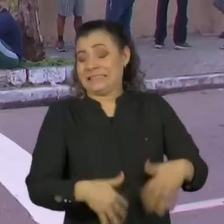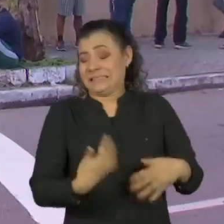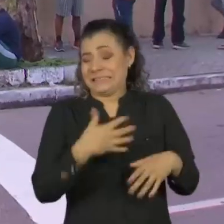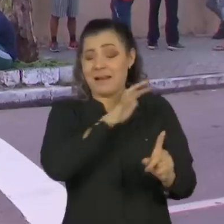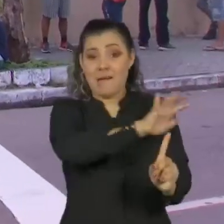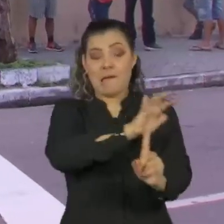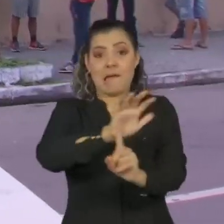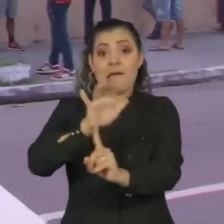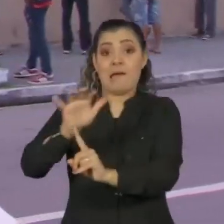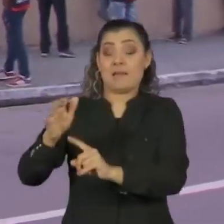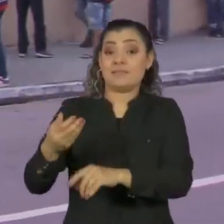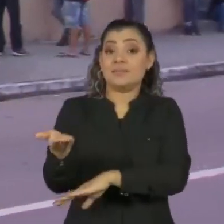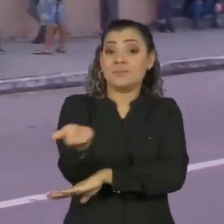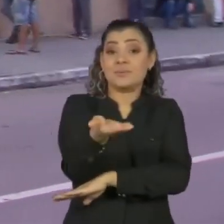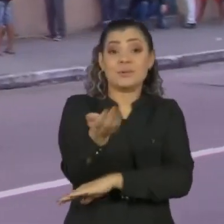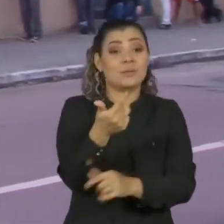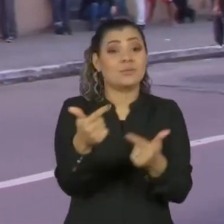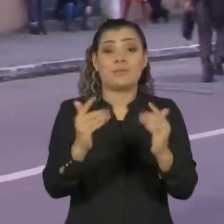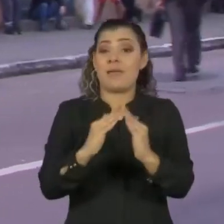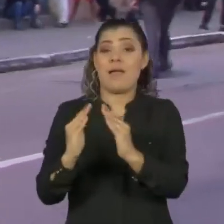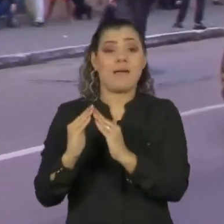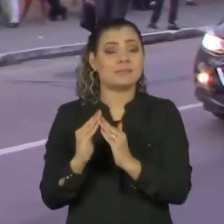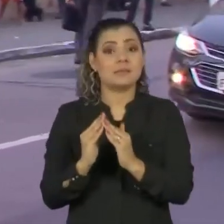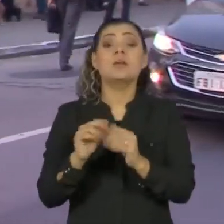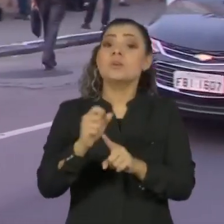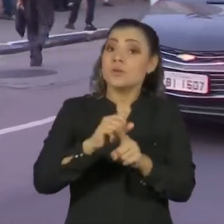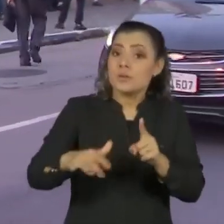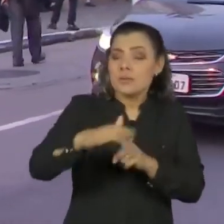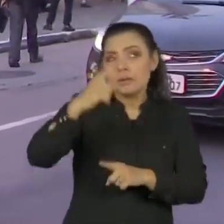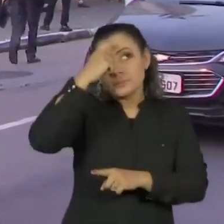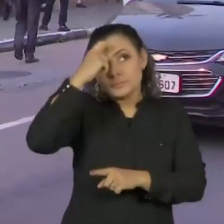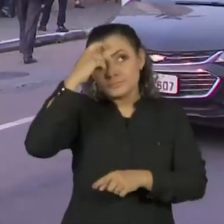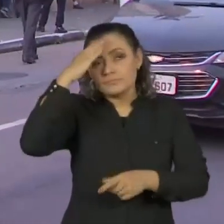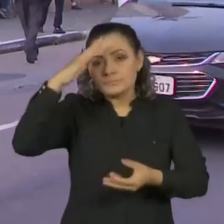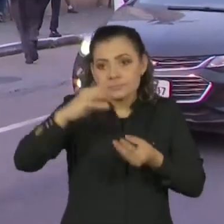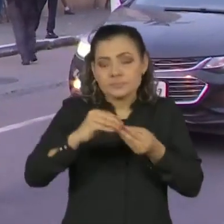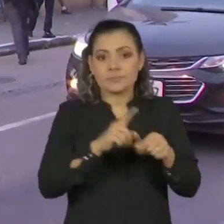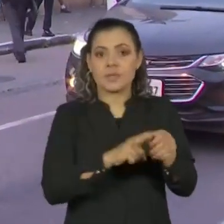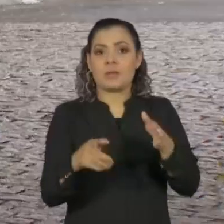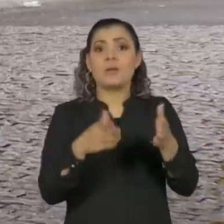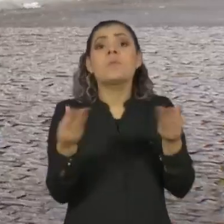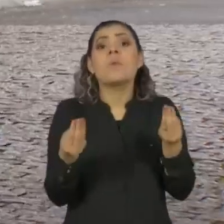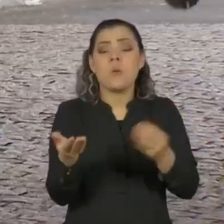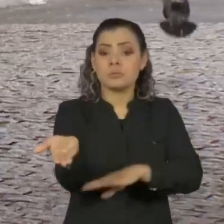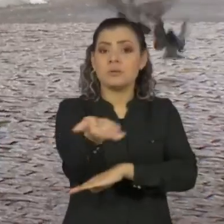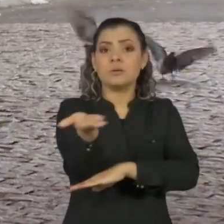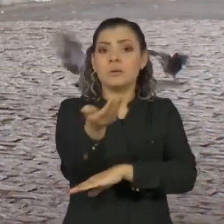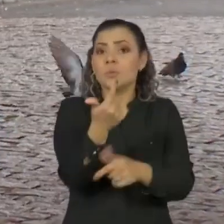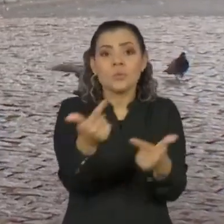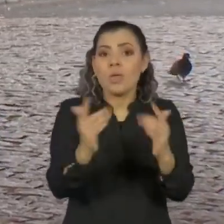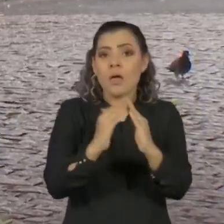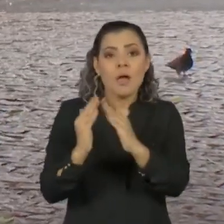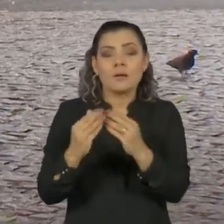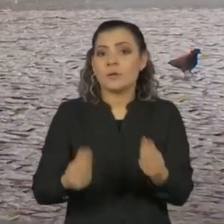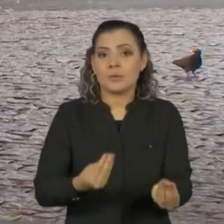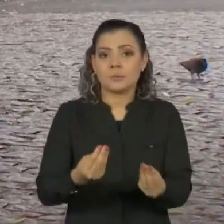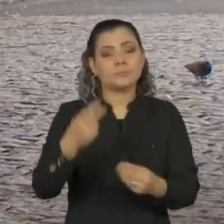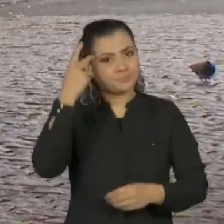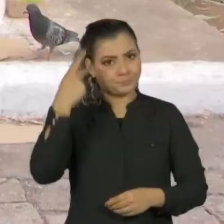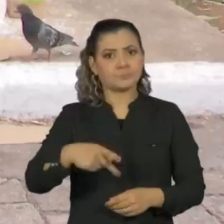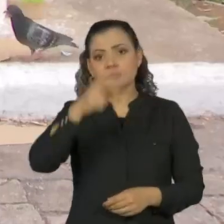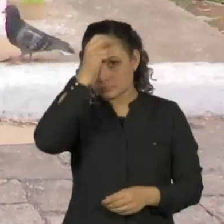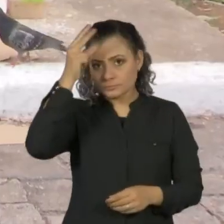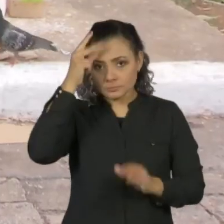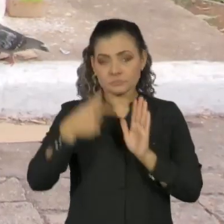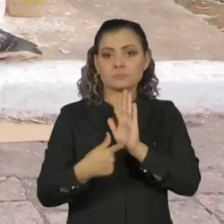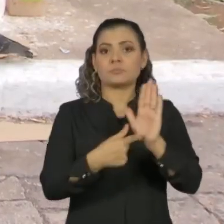E assim como a sociedade tem diferentes compreensões do momento, a população de rua também. Em São Paulo, segundo a prefeitura,